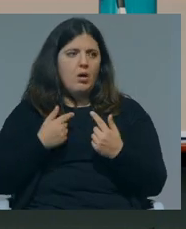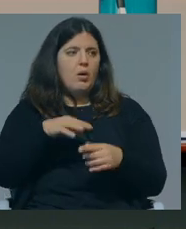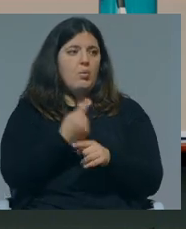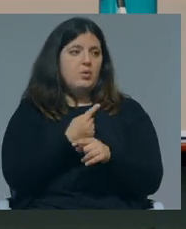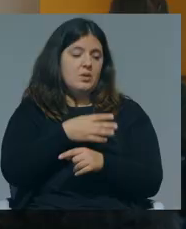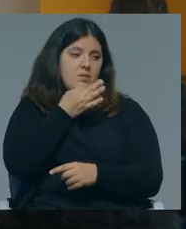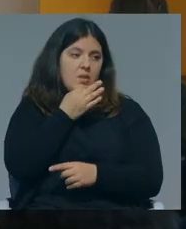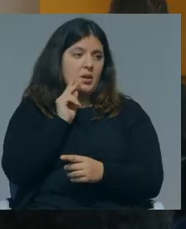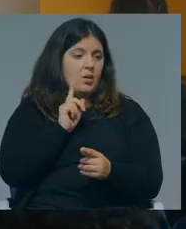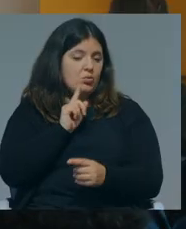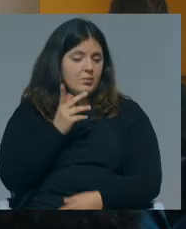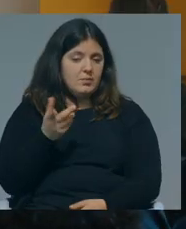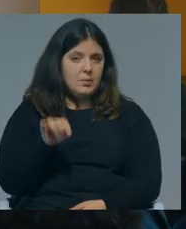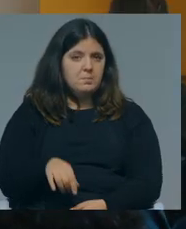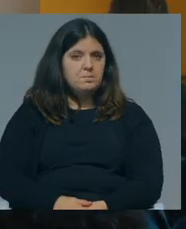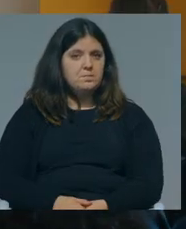um deles e é importante.